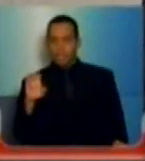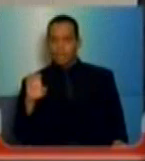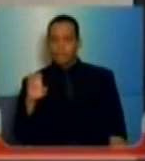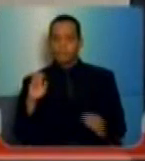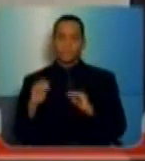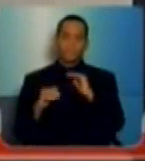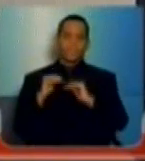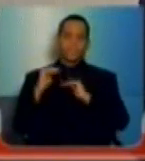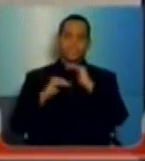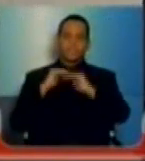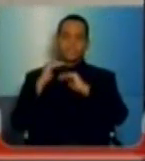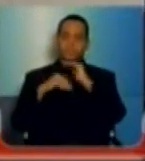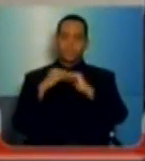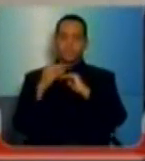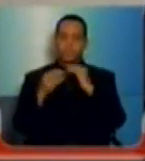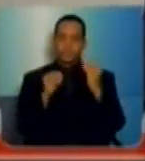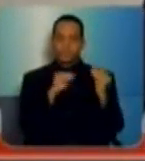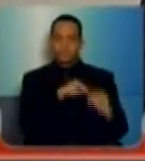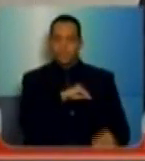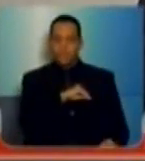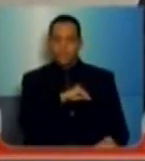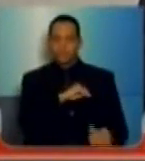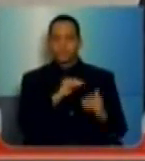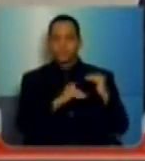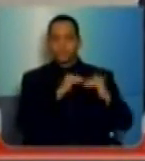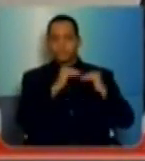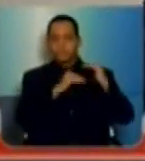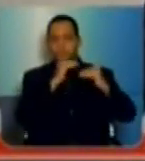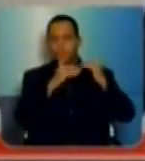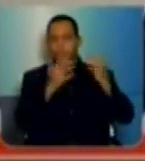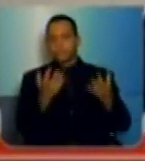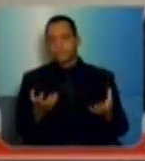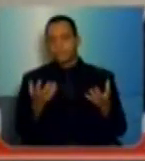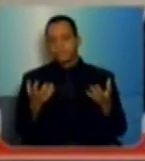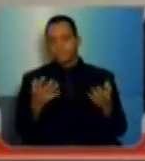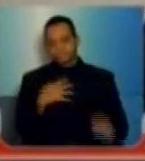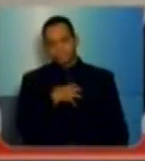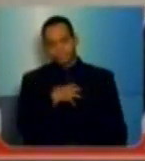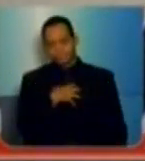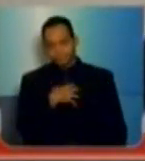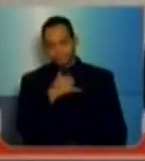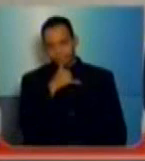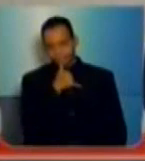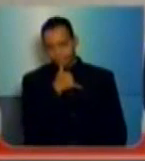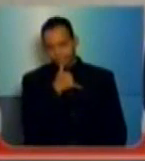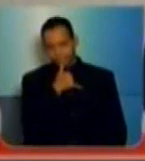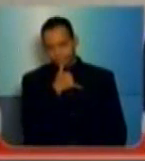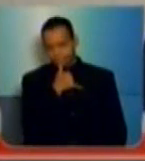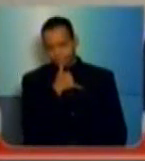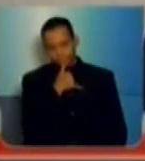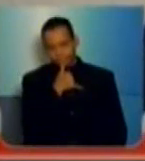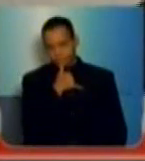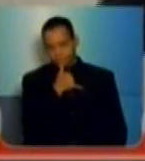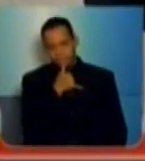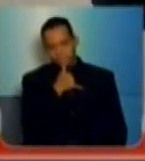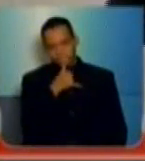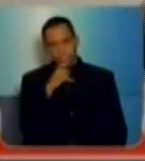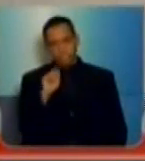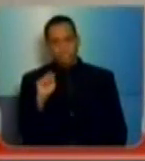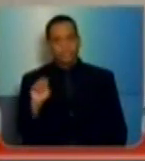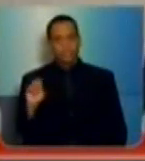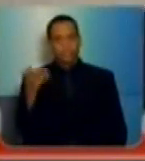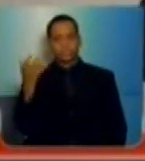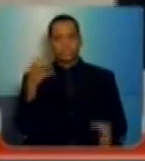Desempenho Educacional, senhor presidente. Então, nós só queremos lamentar que isso esteja acontecendo em uma